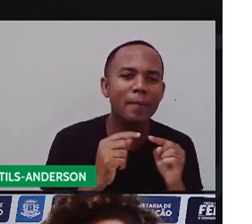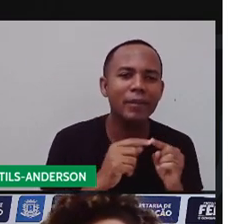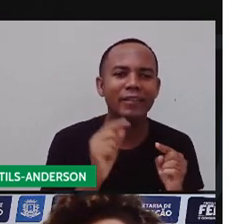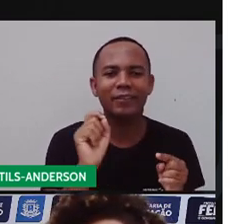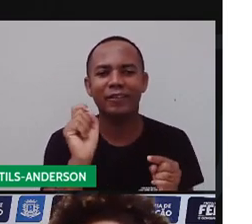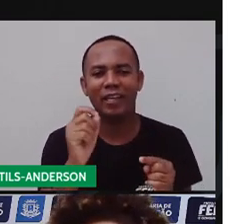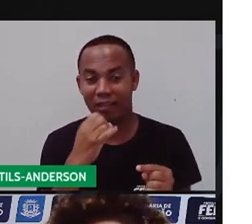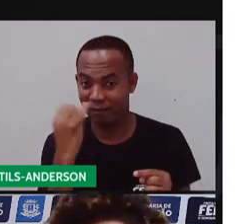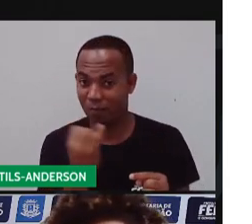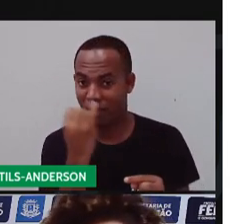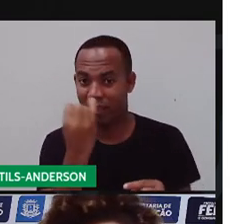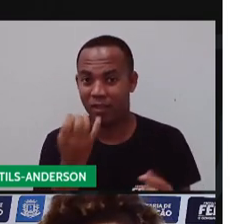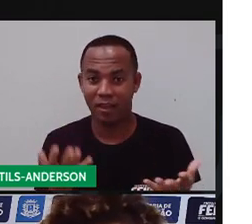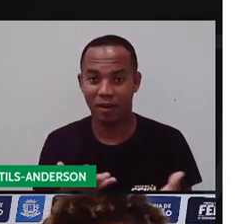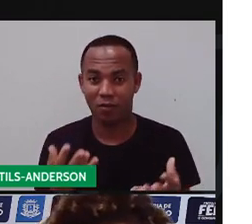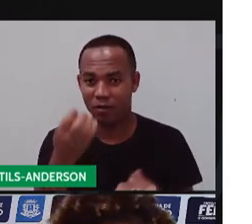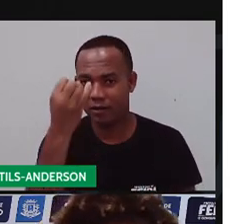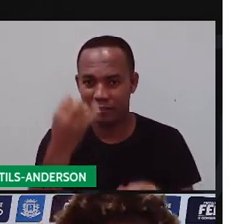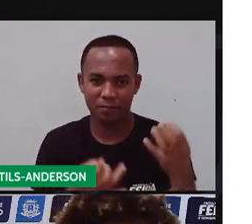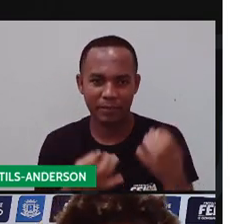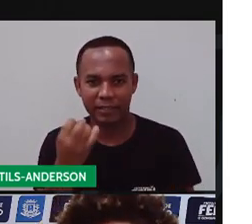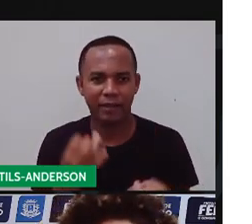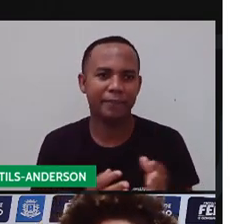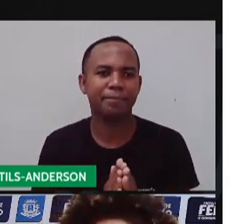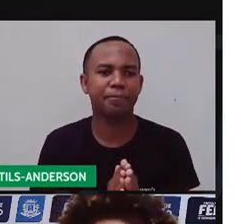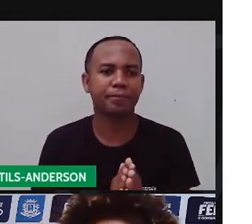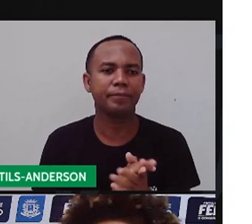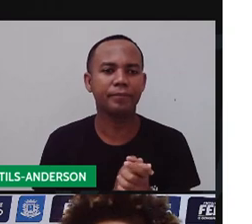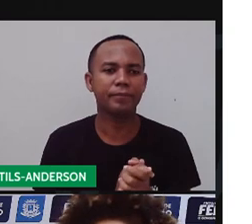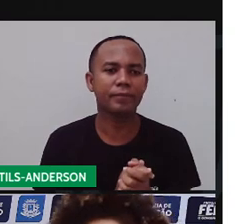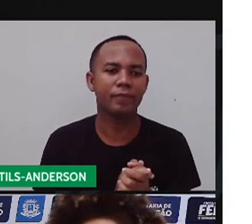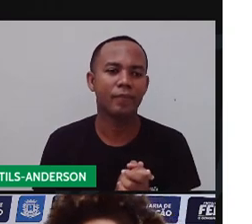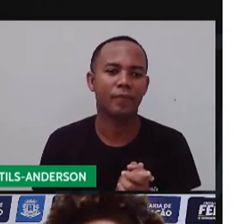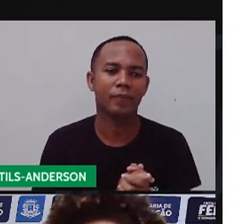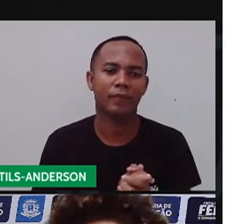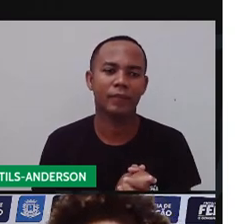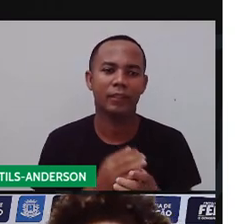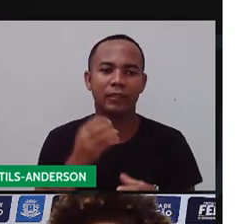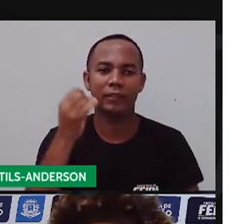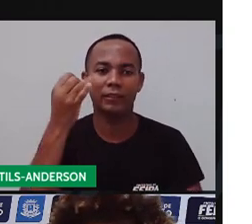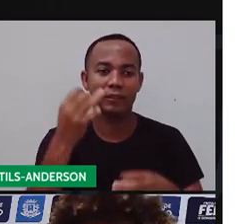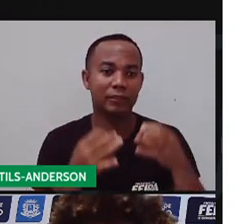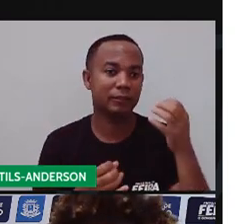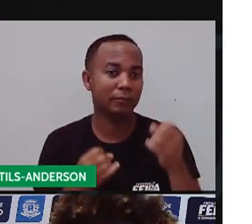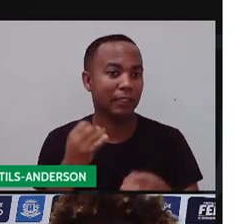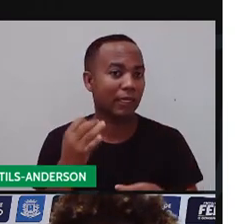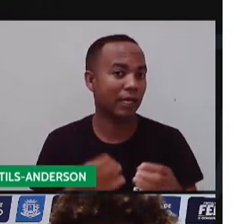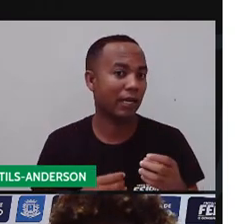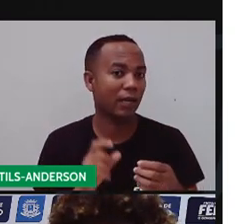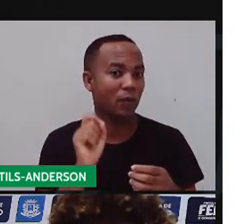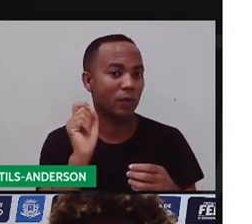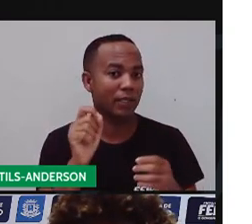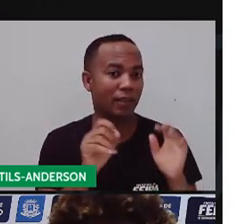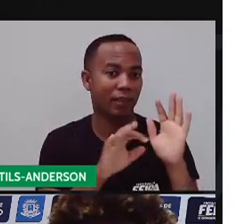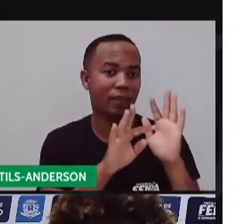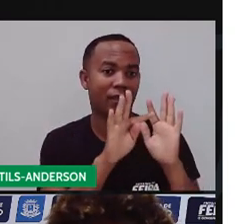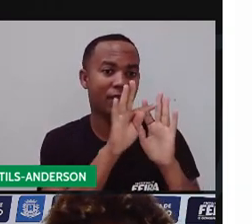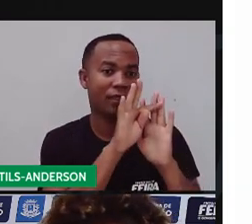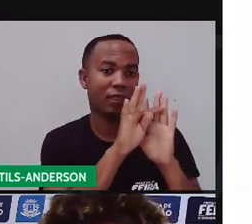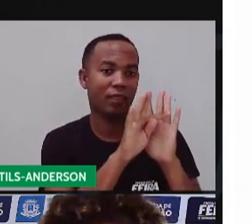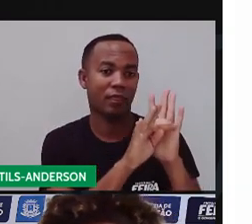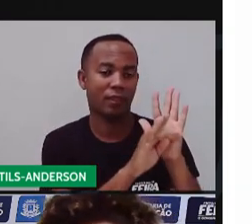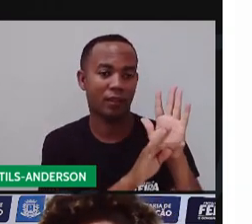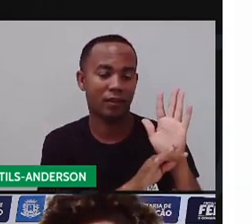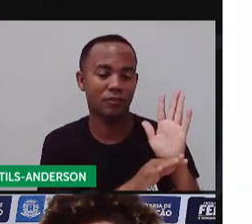Então a gente vai retomar esse assunto para falarmos sobre texto daqui a pouco, certo?